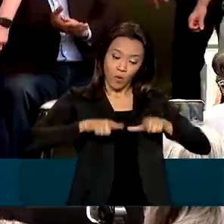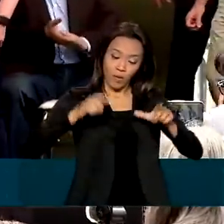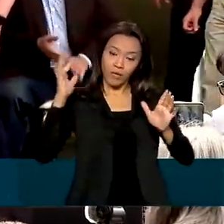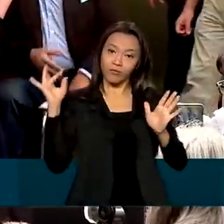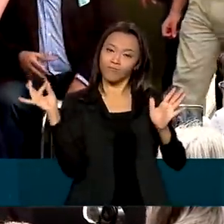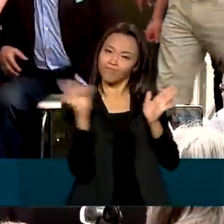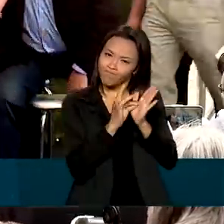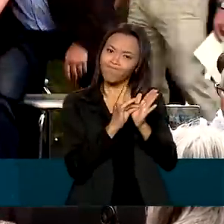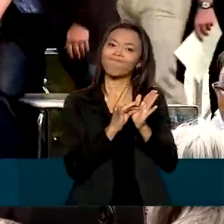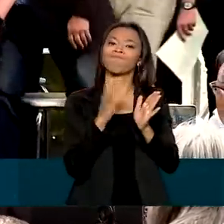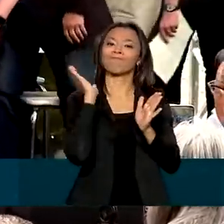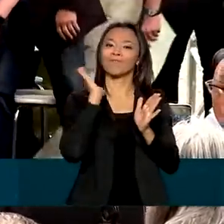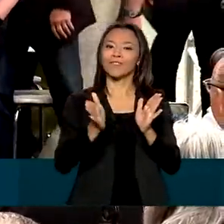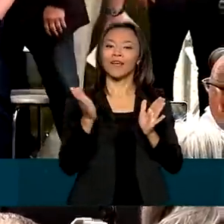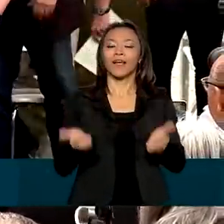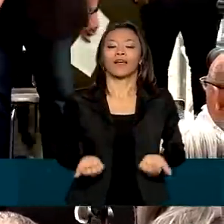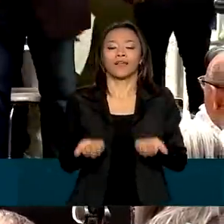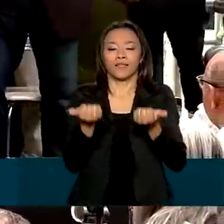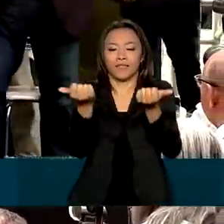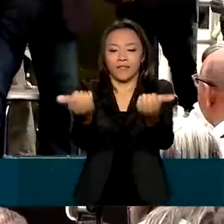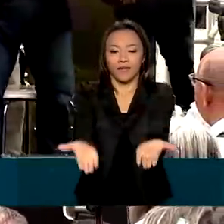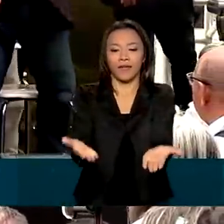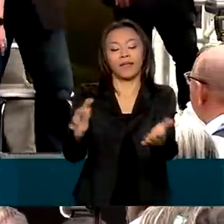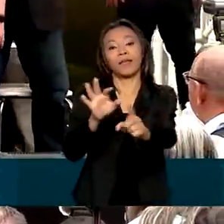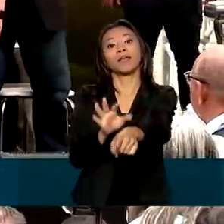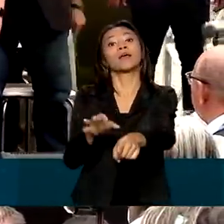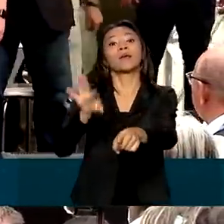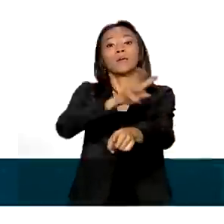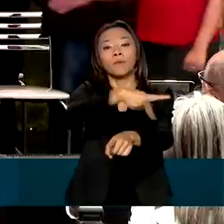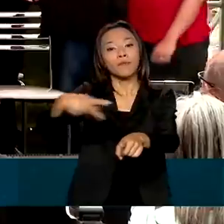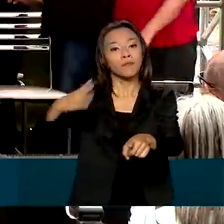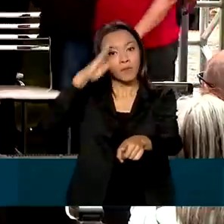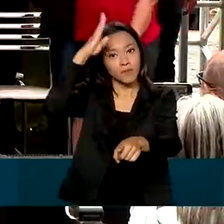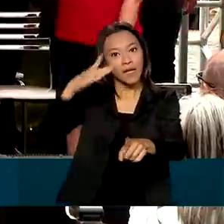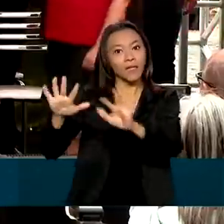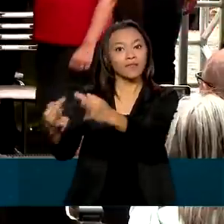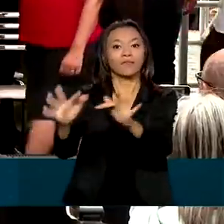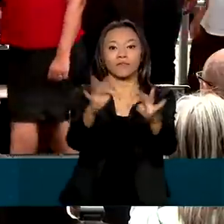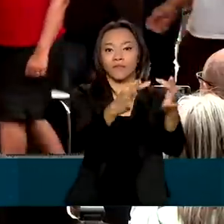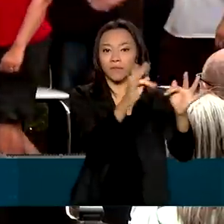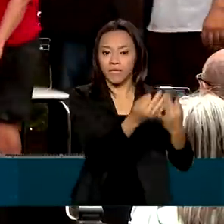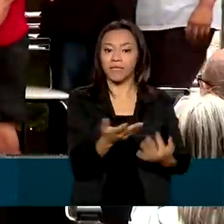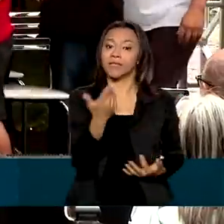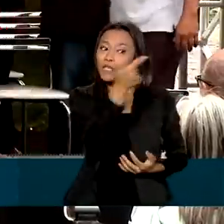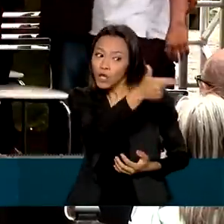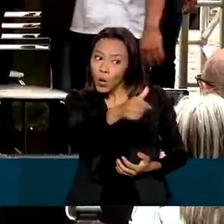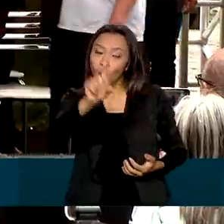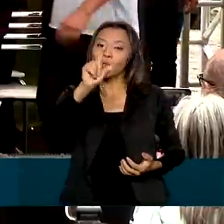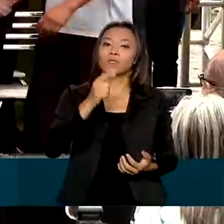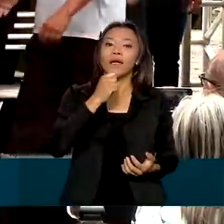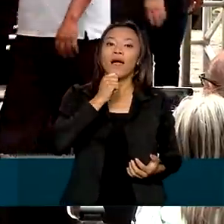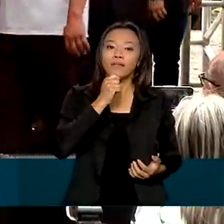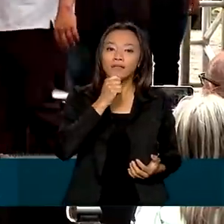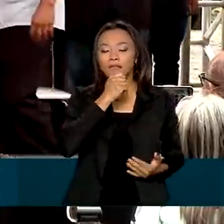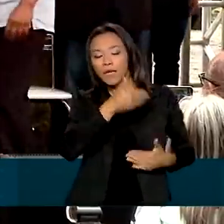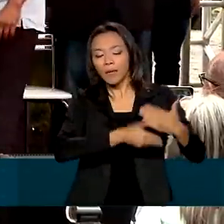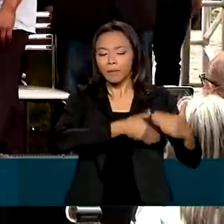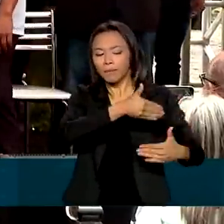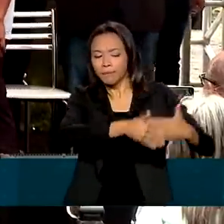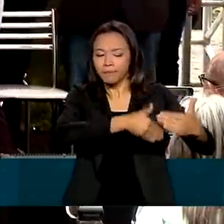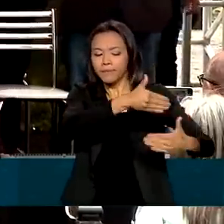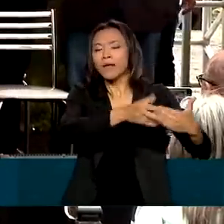foi entregue pelo presidente Jair Bolsonaro a famílias da região. E aqueles, ainda em processo de regularização,